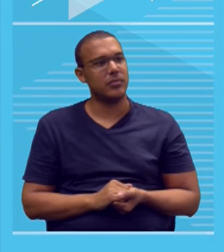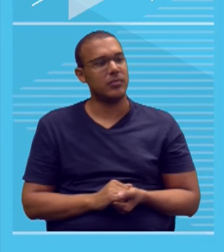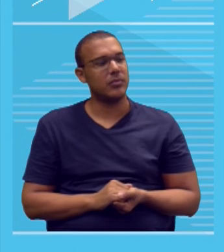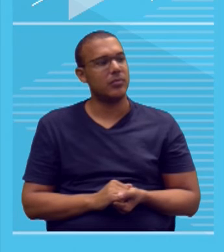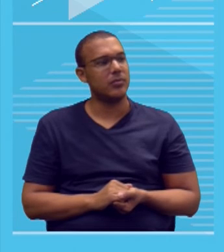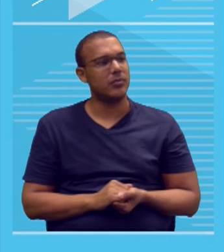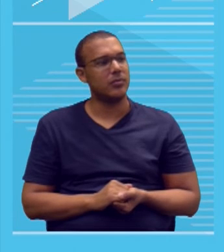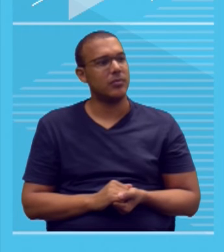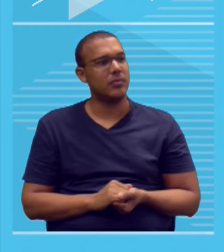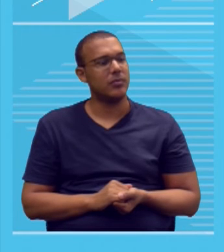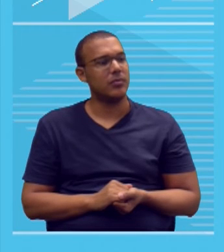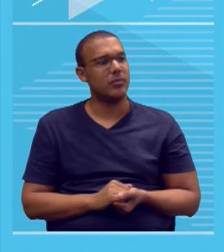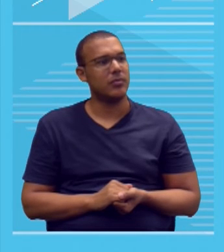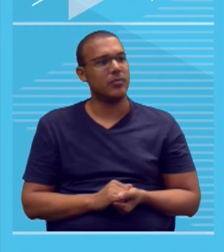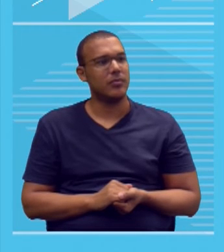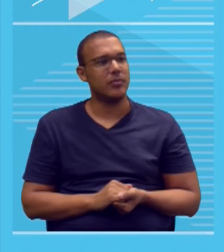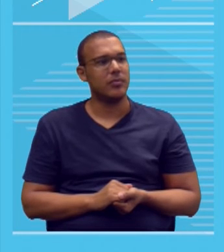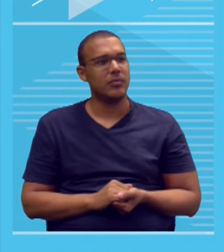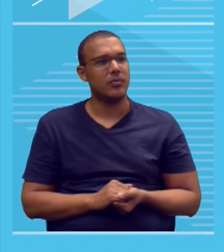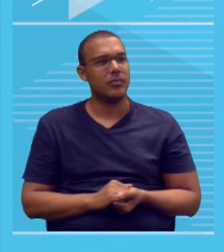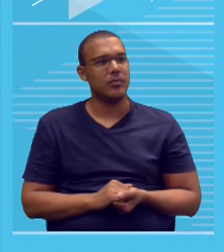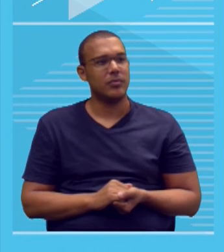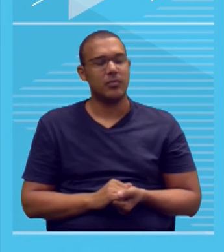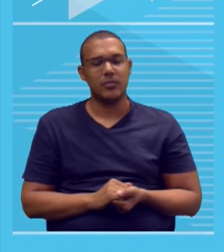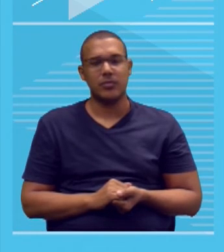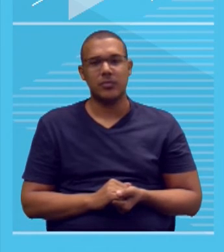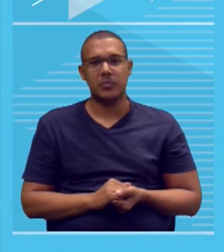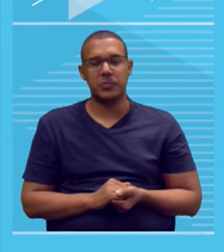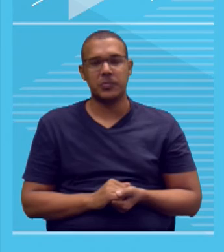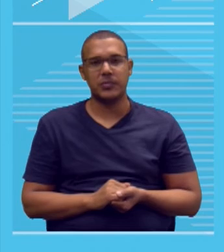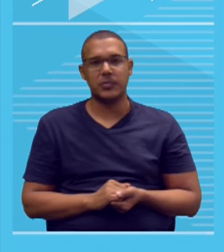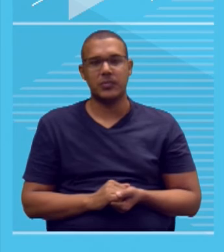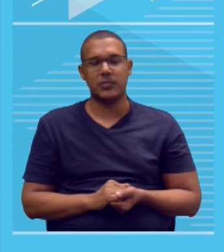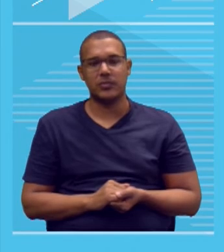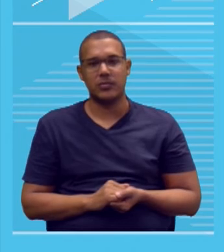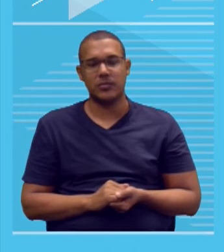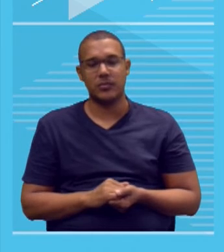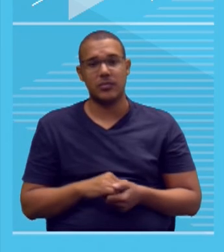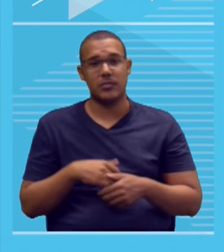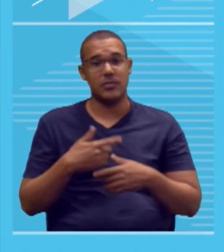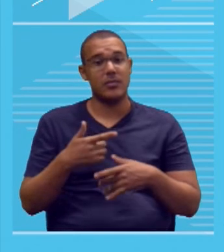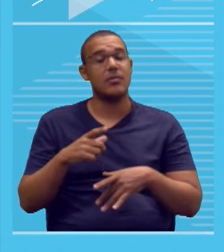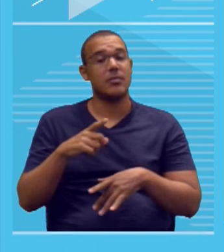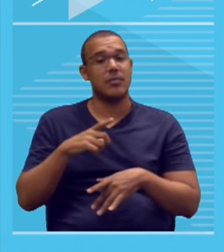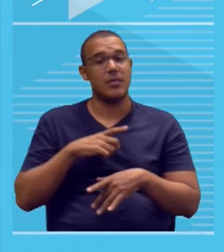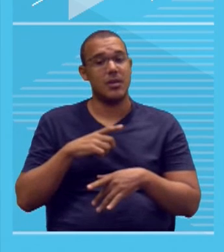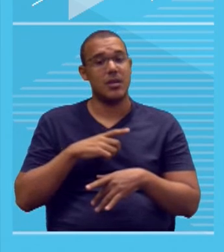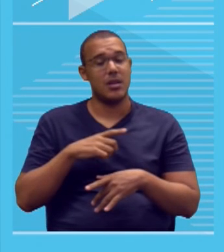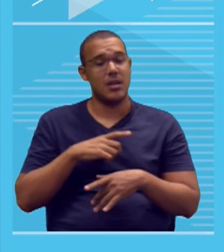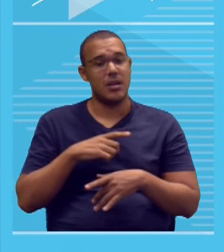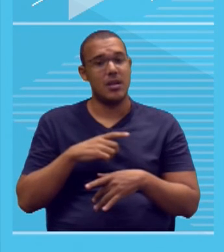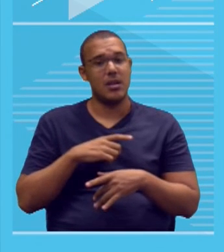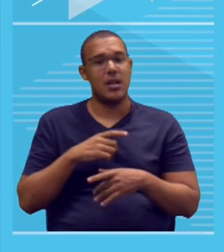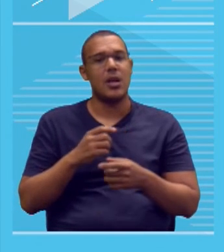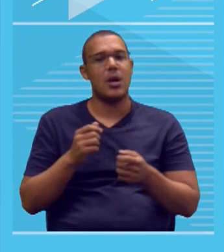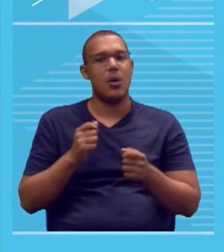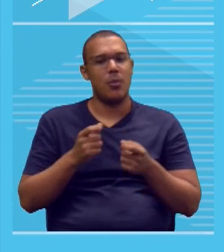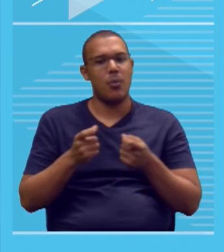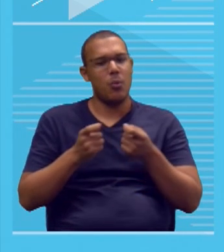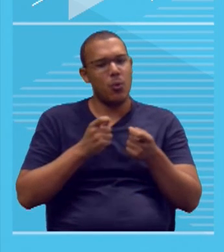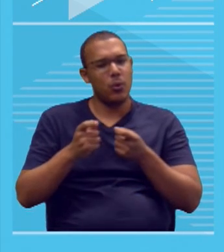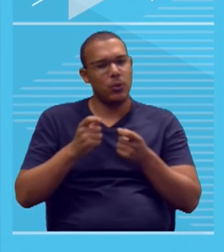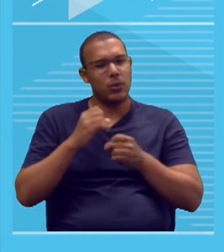acordo com a atividade online do cidadão. Então, assim, ele está dizendo que existe essa possibilidade de manipulação.